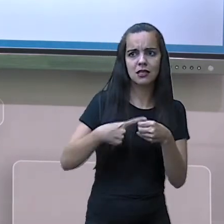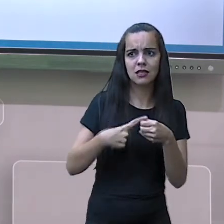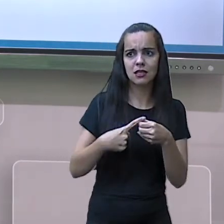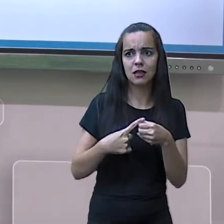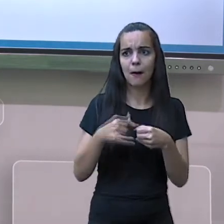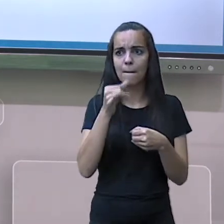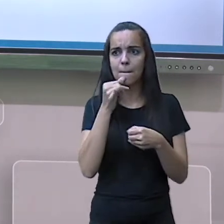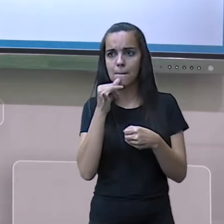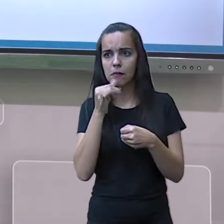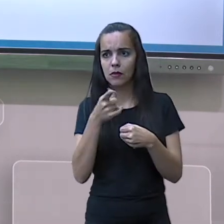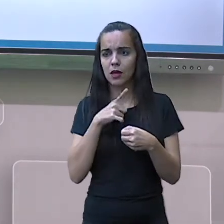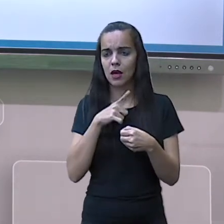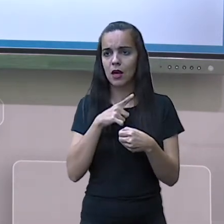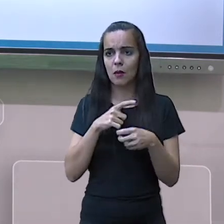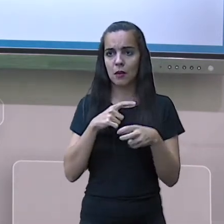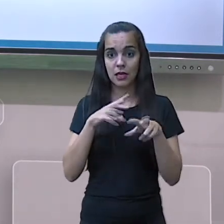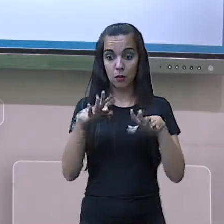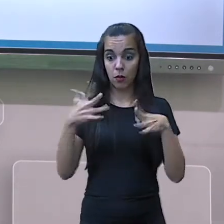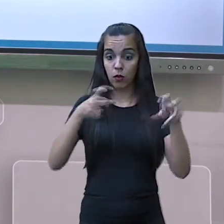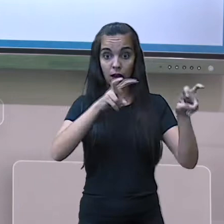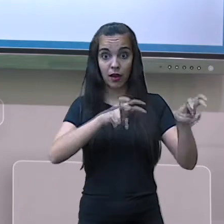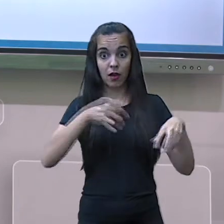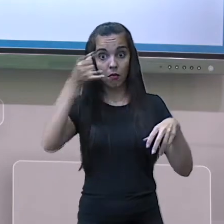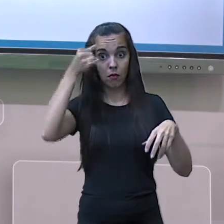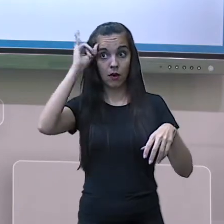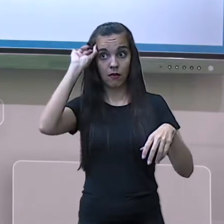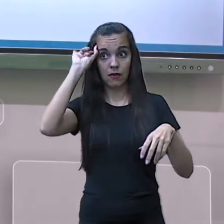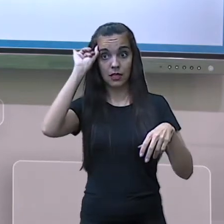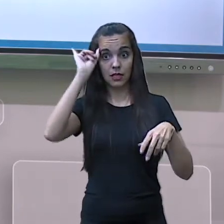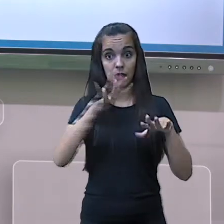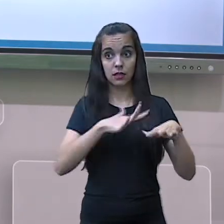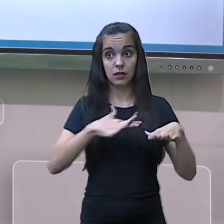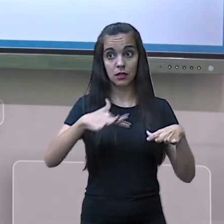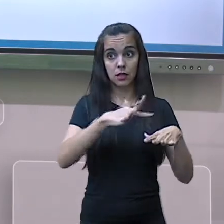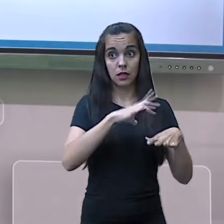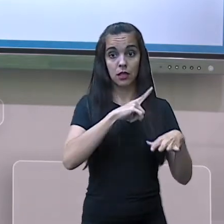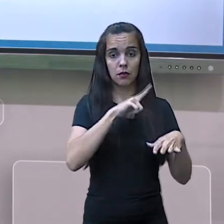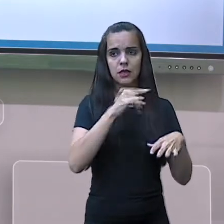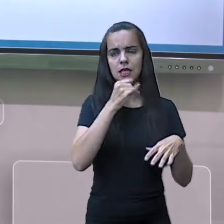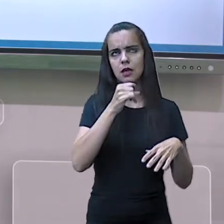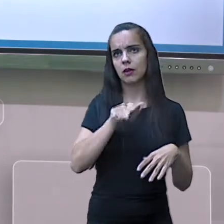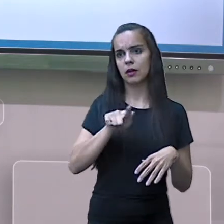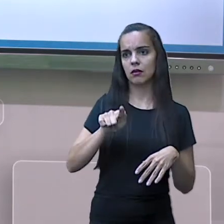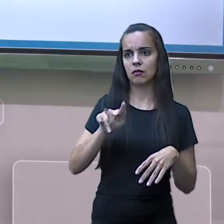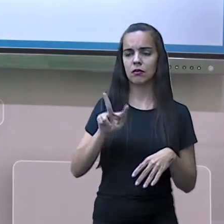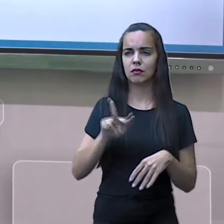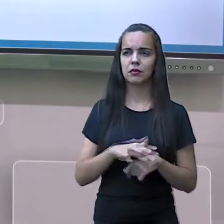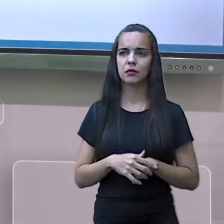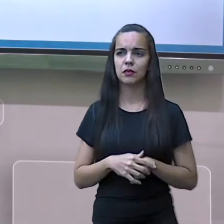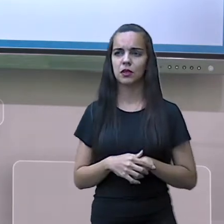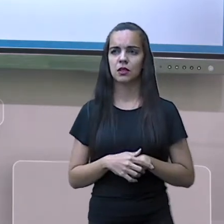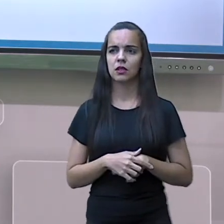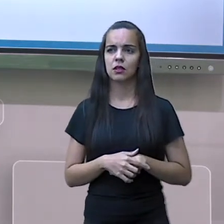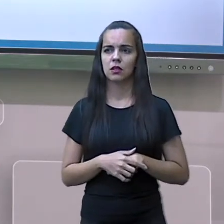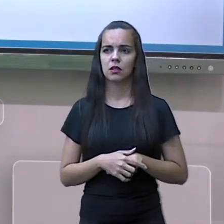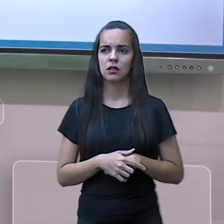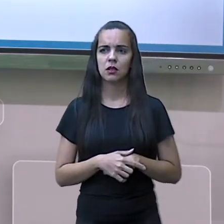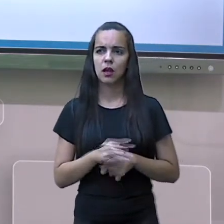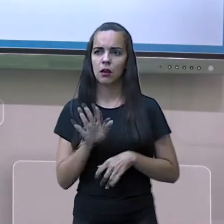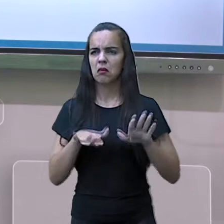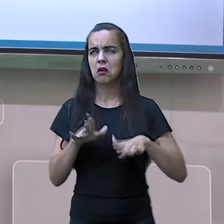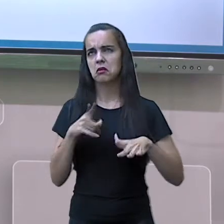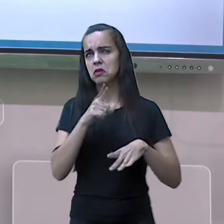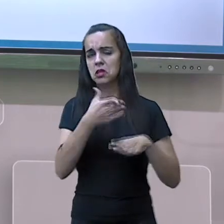área que antes era fazenda... Vamos citar o que acontece aqui em Valadares. Se você passava em um